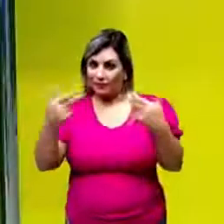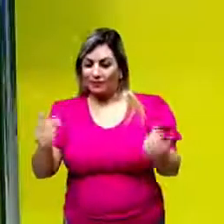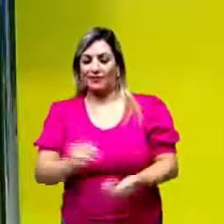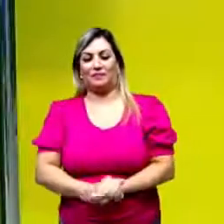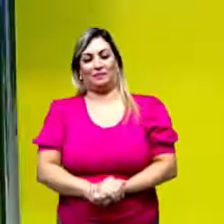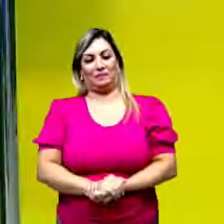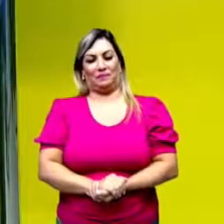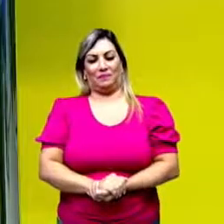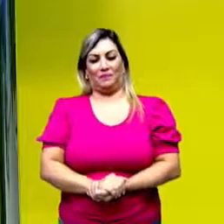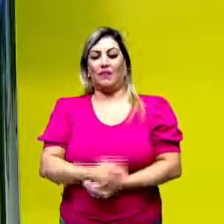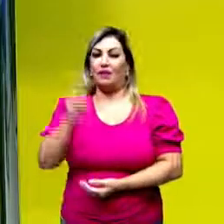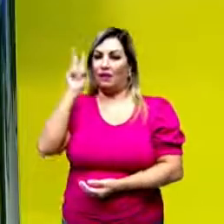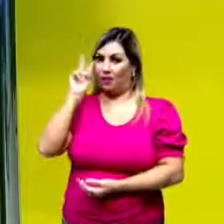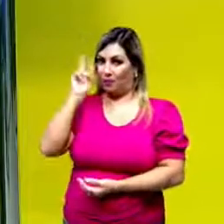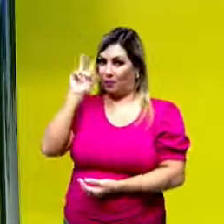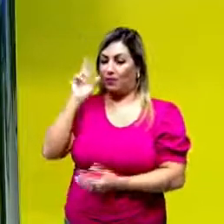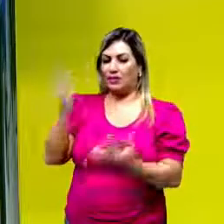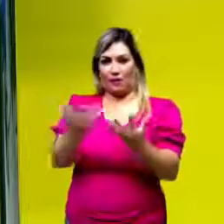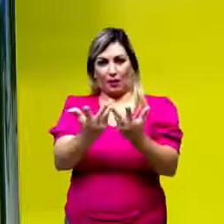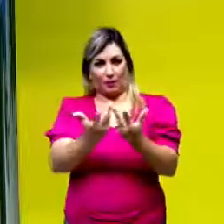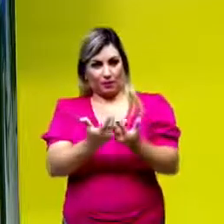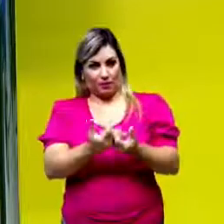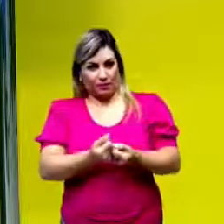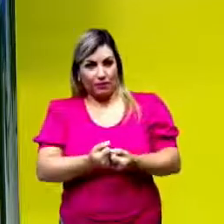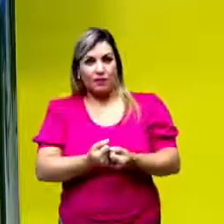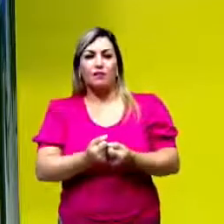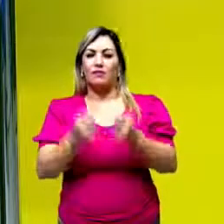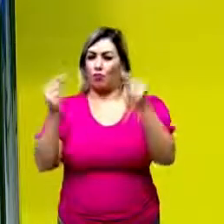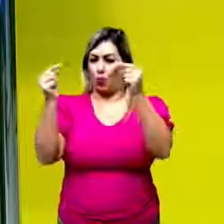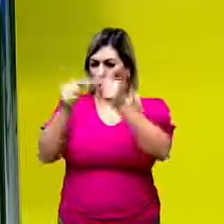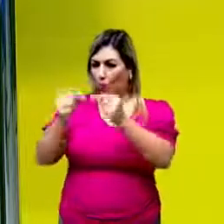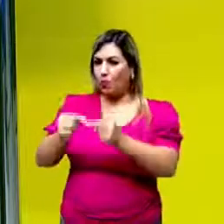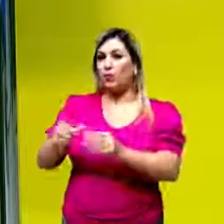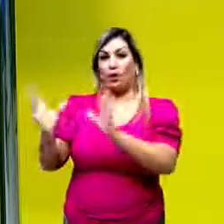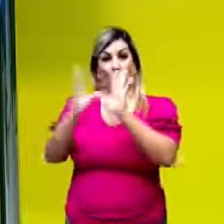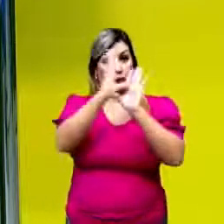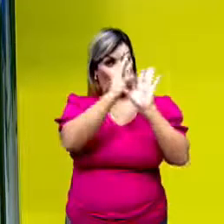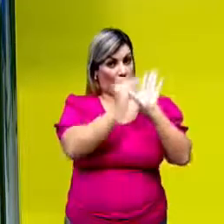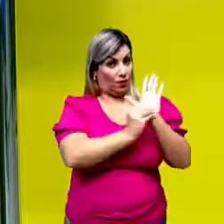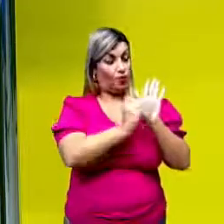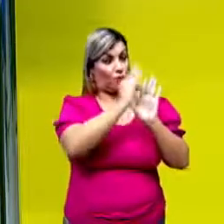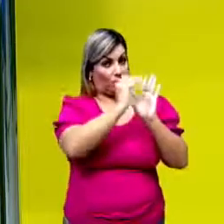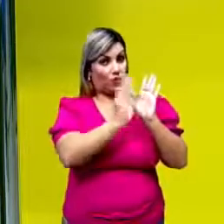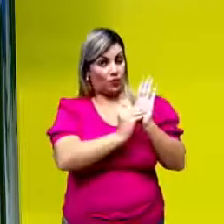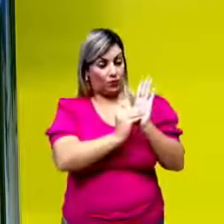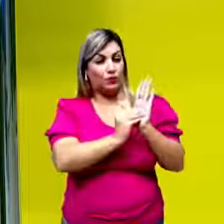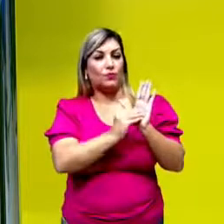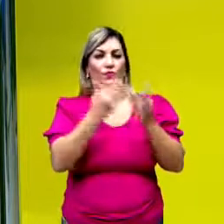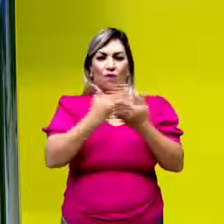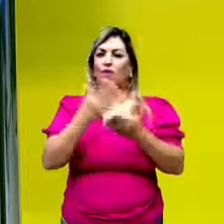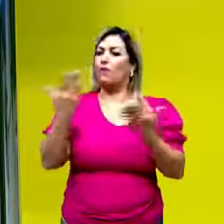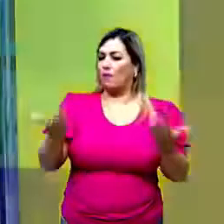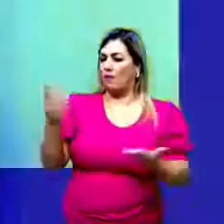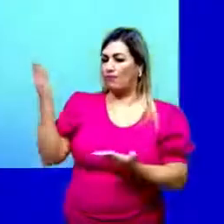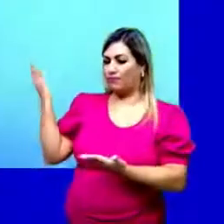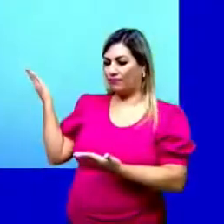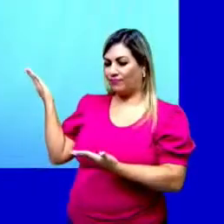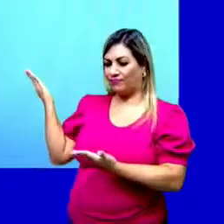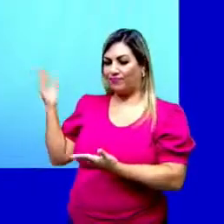Olha só, lembrando que a habilidade associada ao conteúdo desta aula é esta aqui ó,